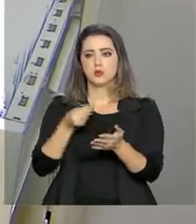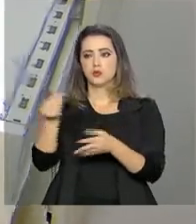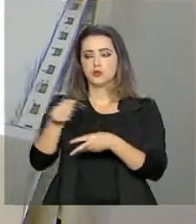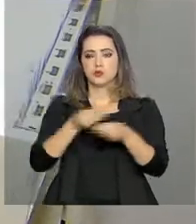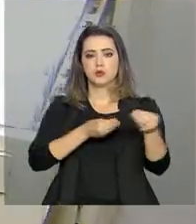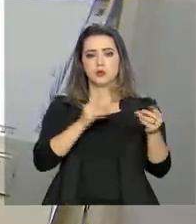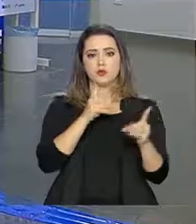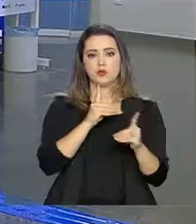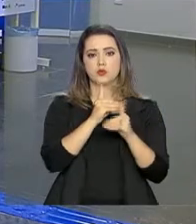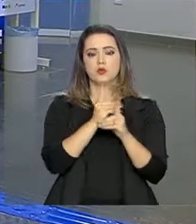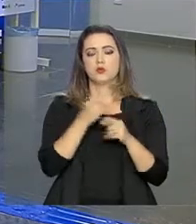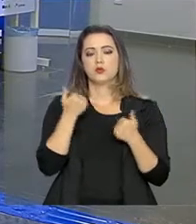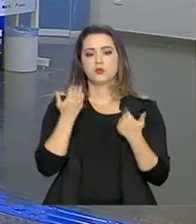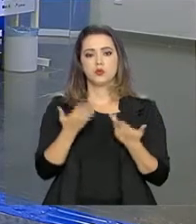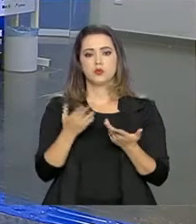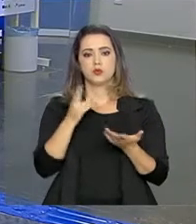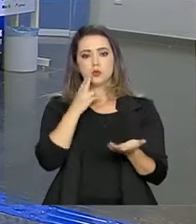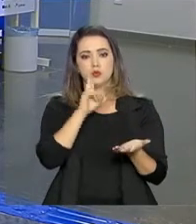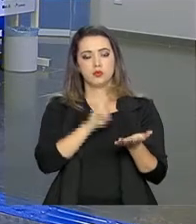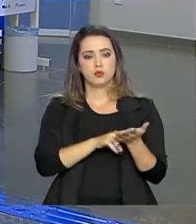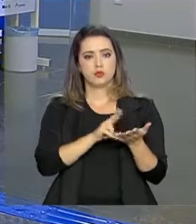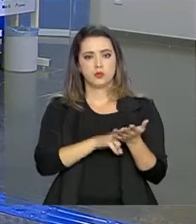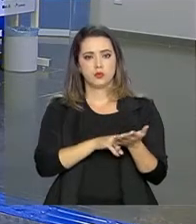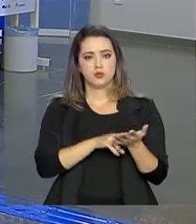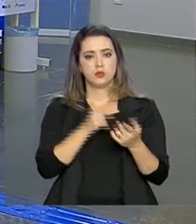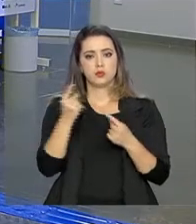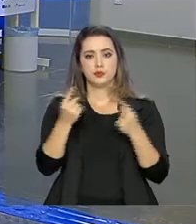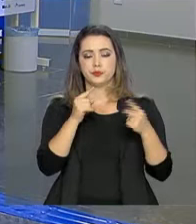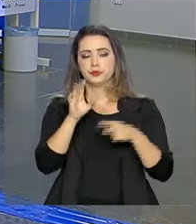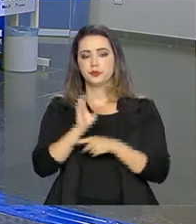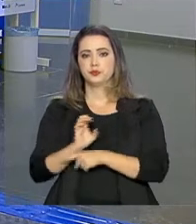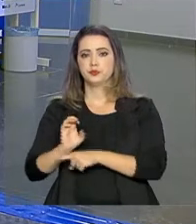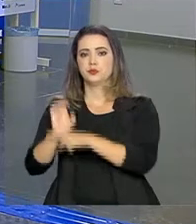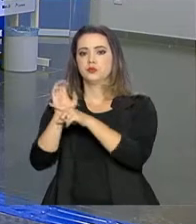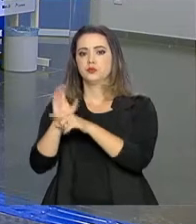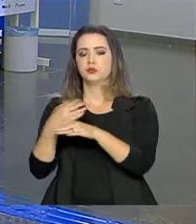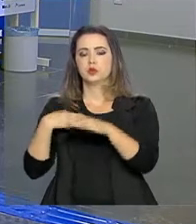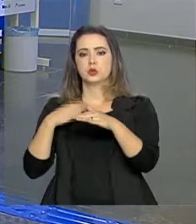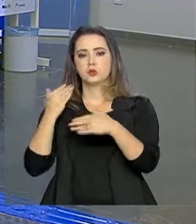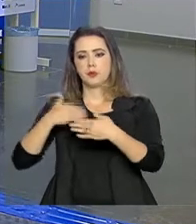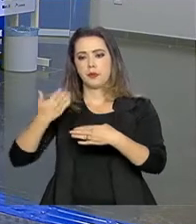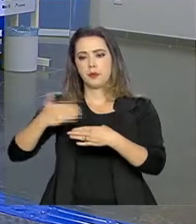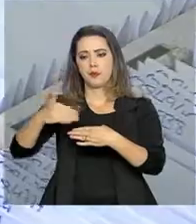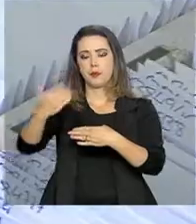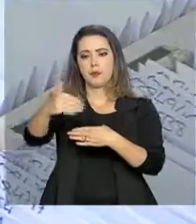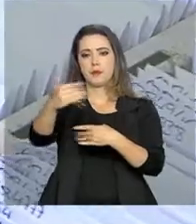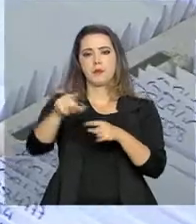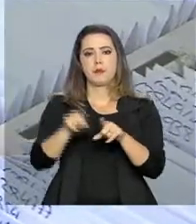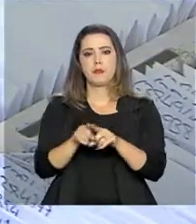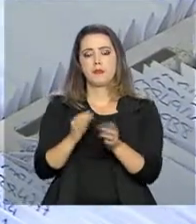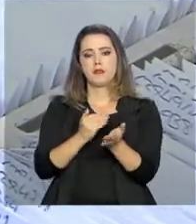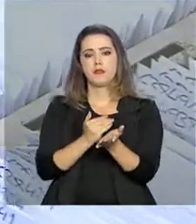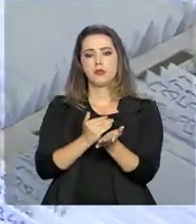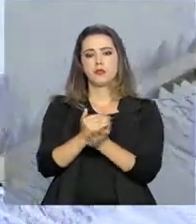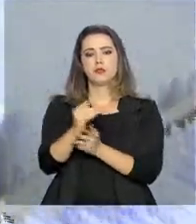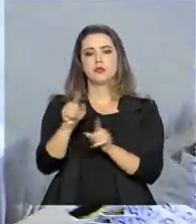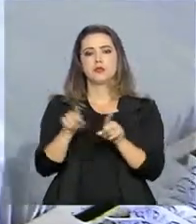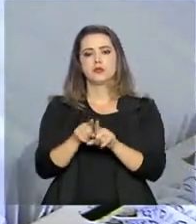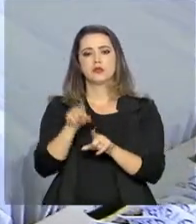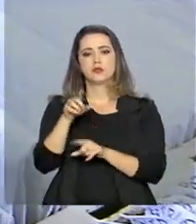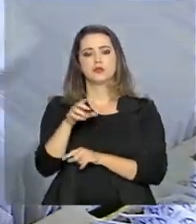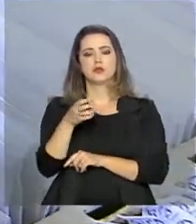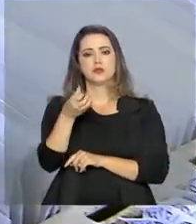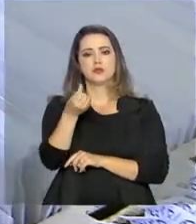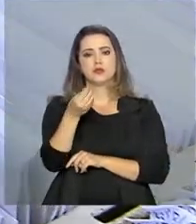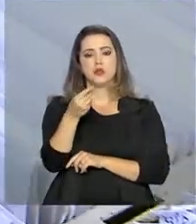por quem os encontrou. A agência central dos correios de cada estado mantém e cataloga estes papéis, que permanecem na base de dados